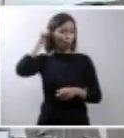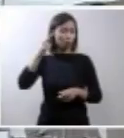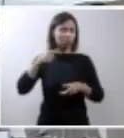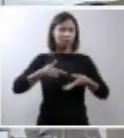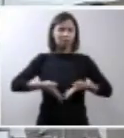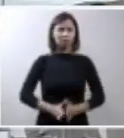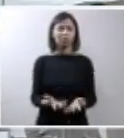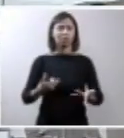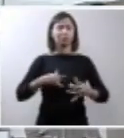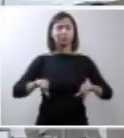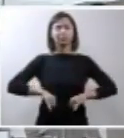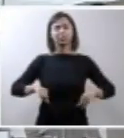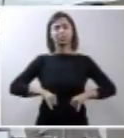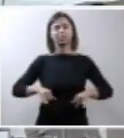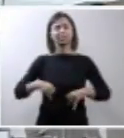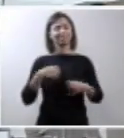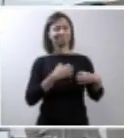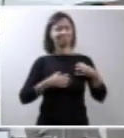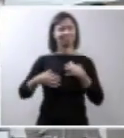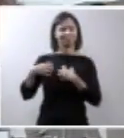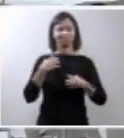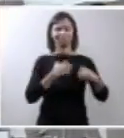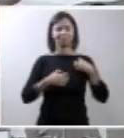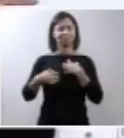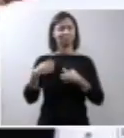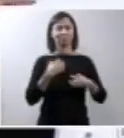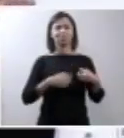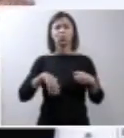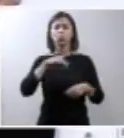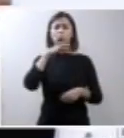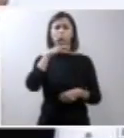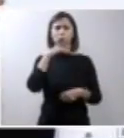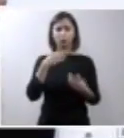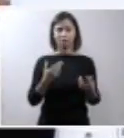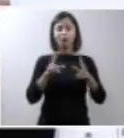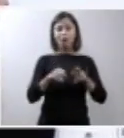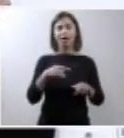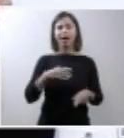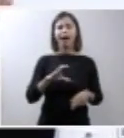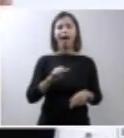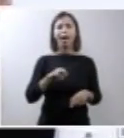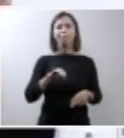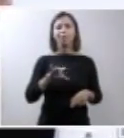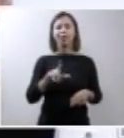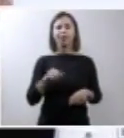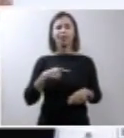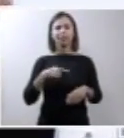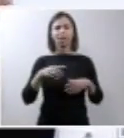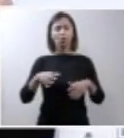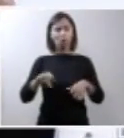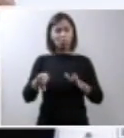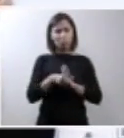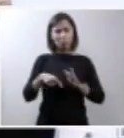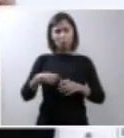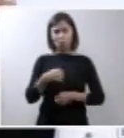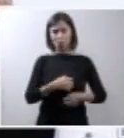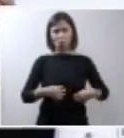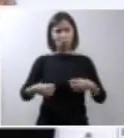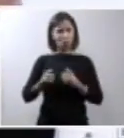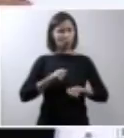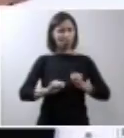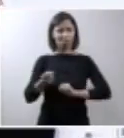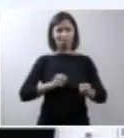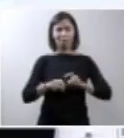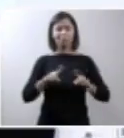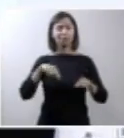tortura de ficar no corpo, como diz a Camila, mexendo no próprio corpo, sabendo